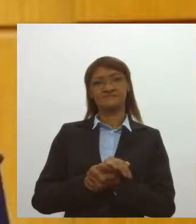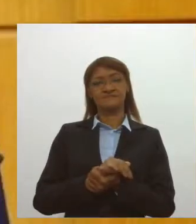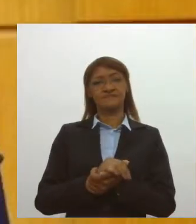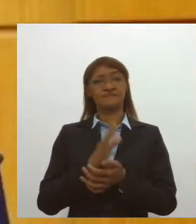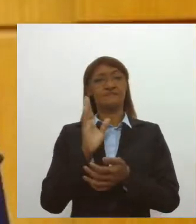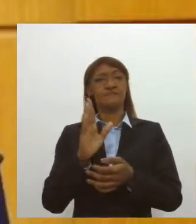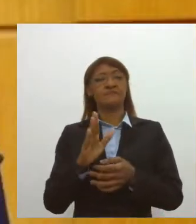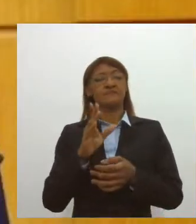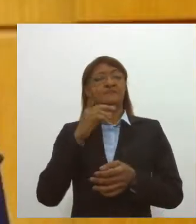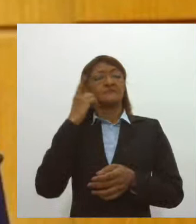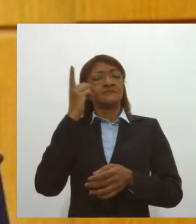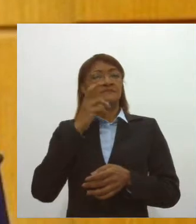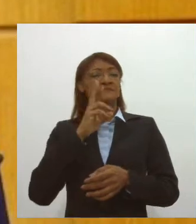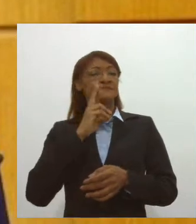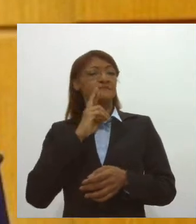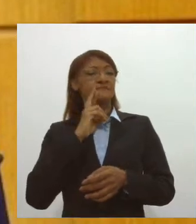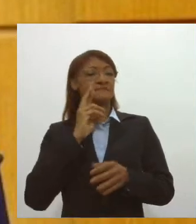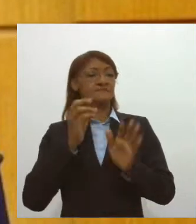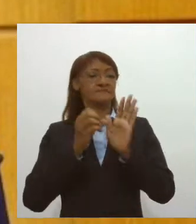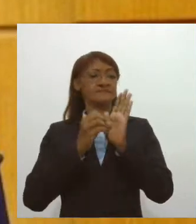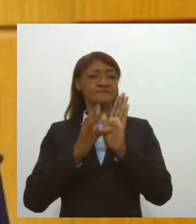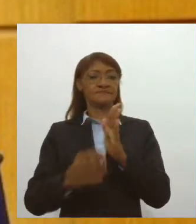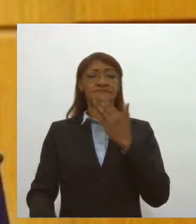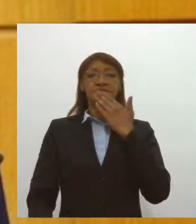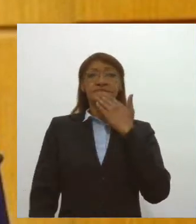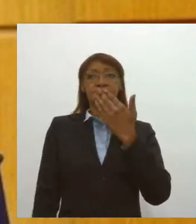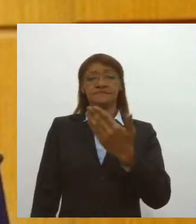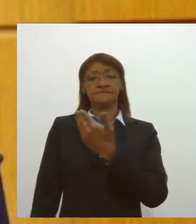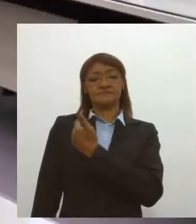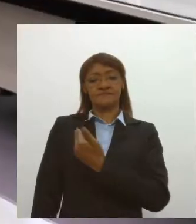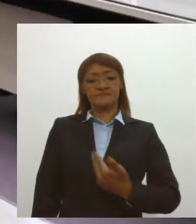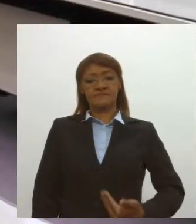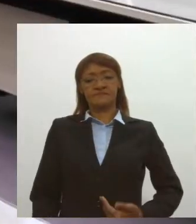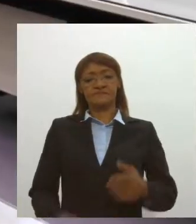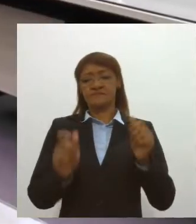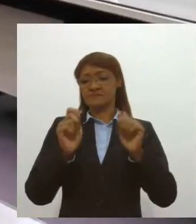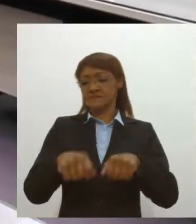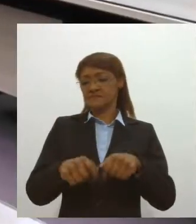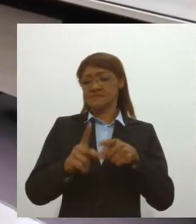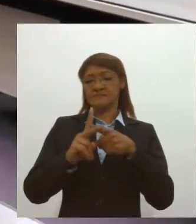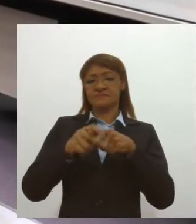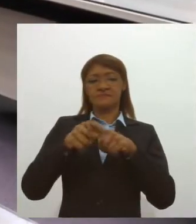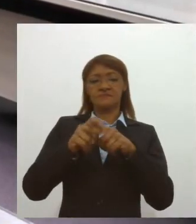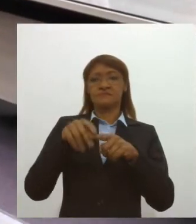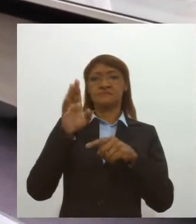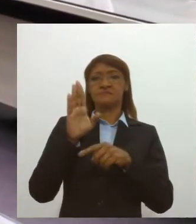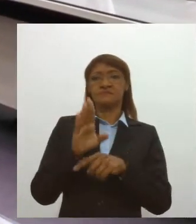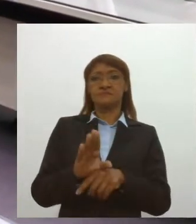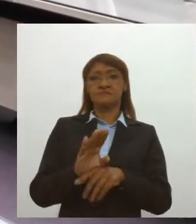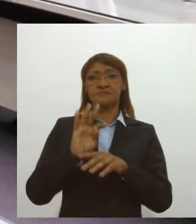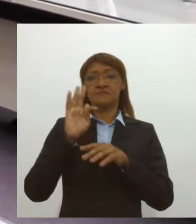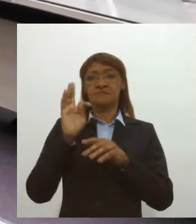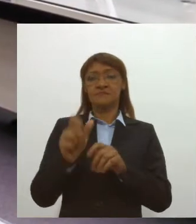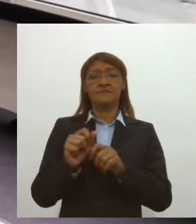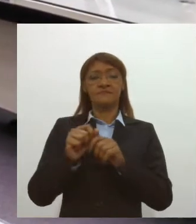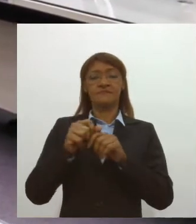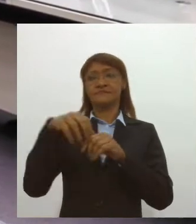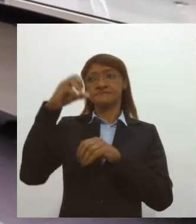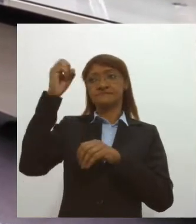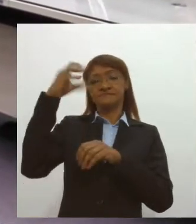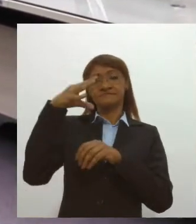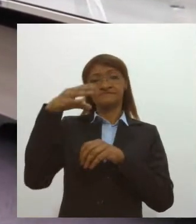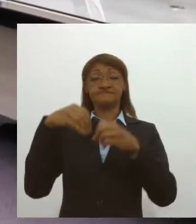Valadares, em sua indicação, pede ao governo do Estado a manutenção nas sinalizações verticais e horizontais e a